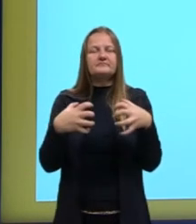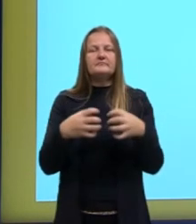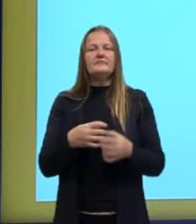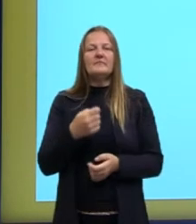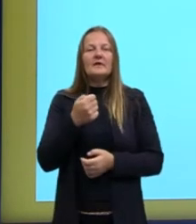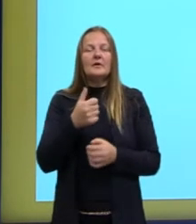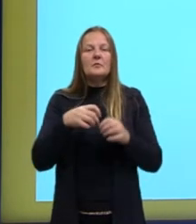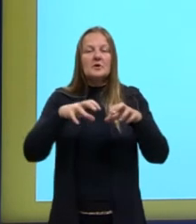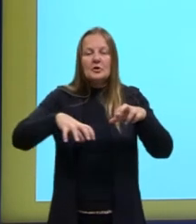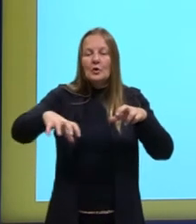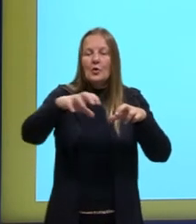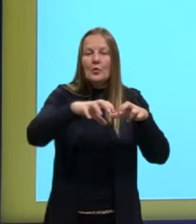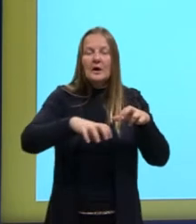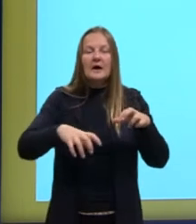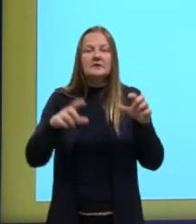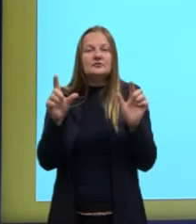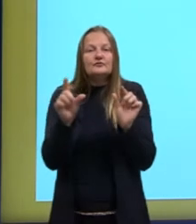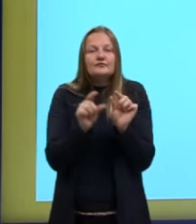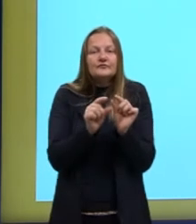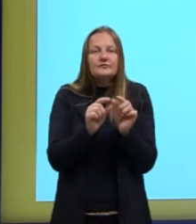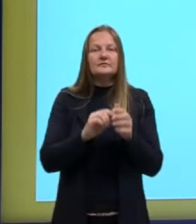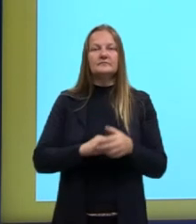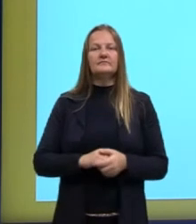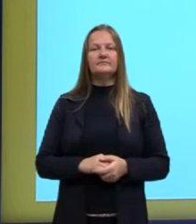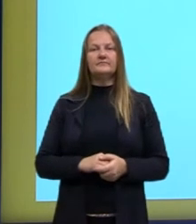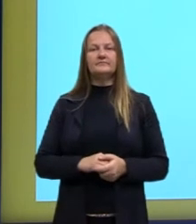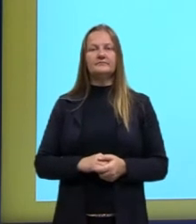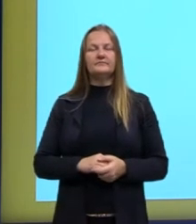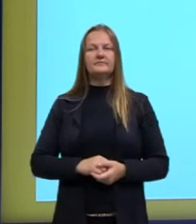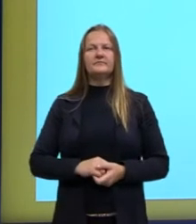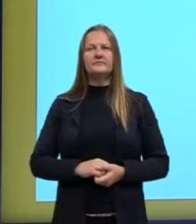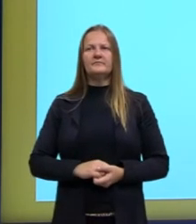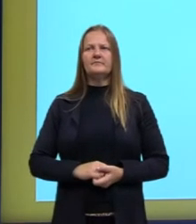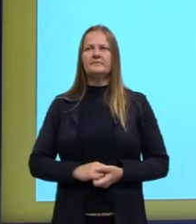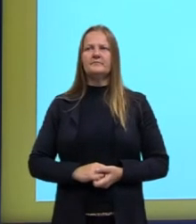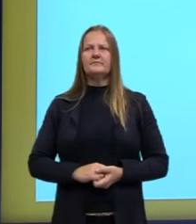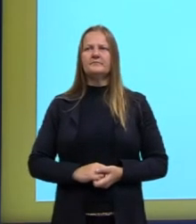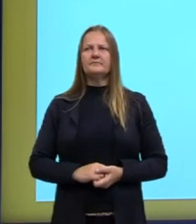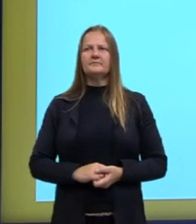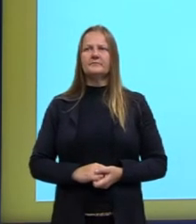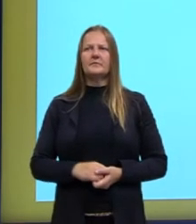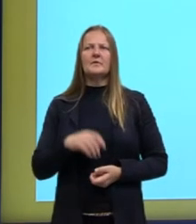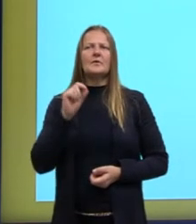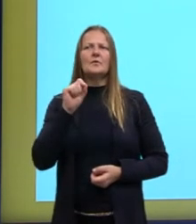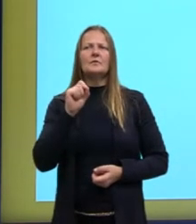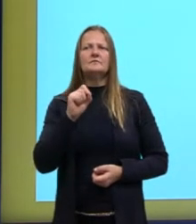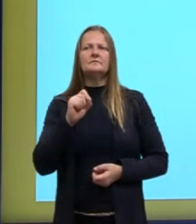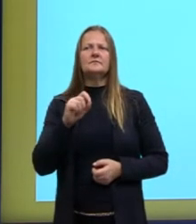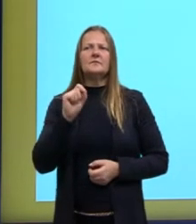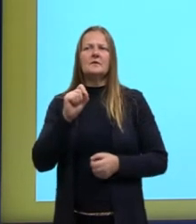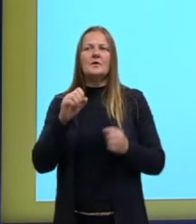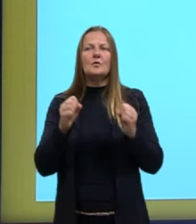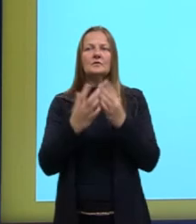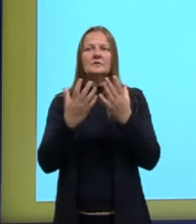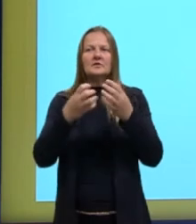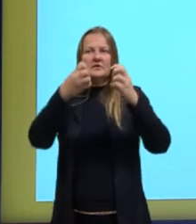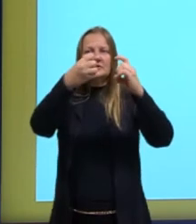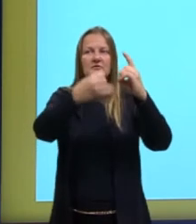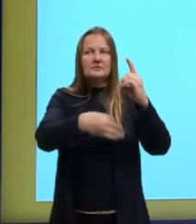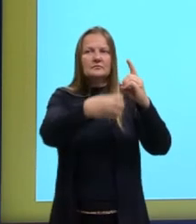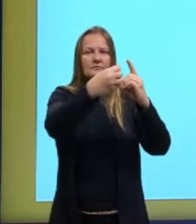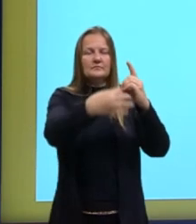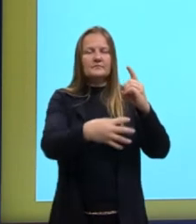áreas mais restritas, ocupou menos áreas. Então, o evento descrito